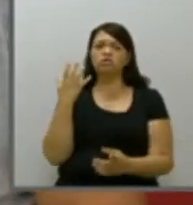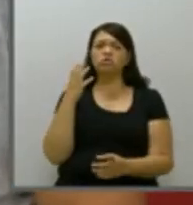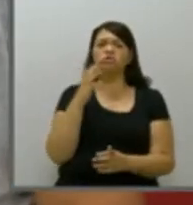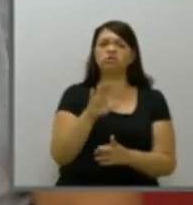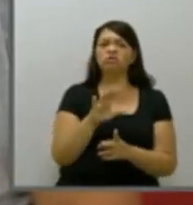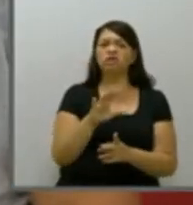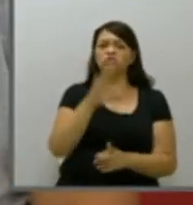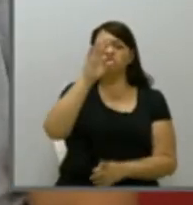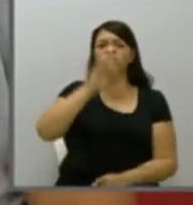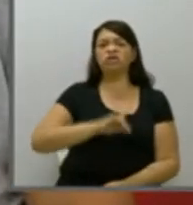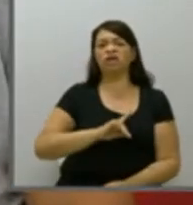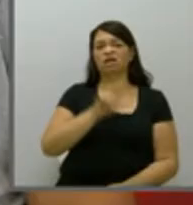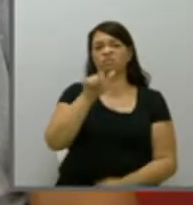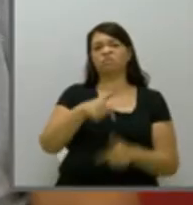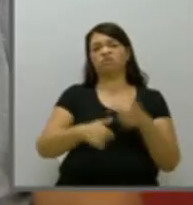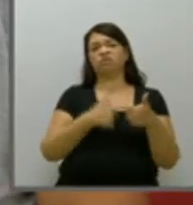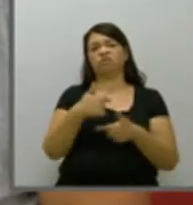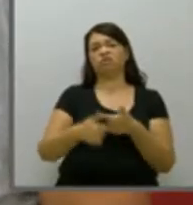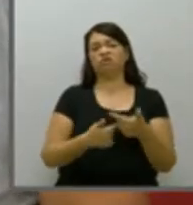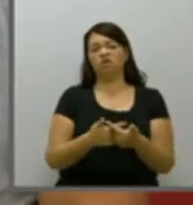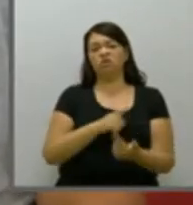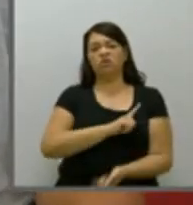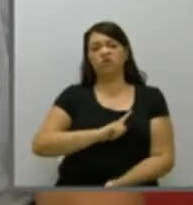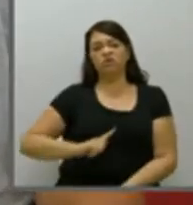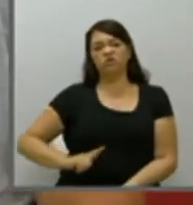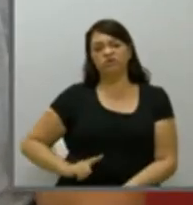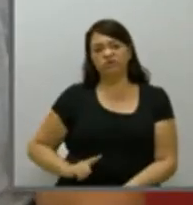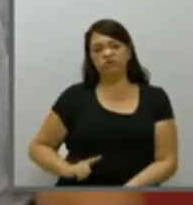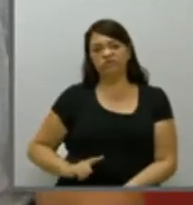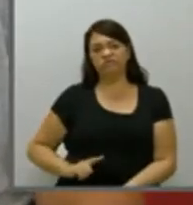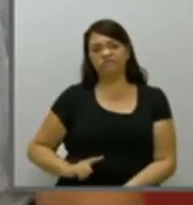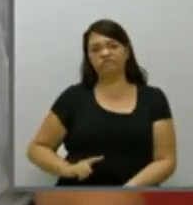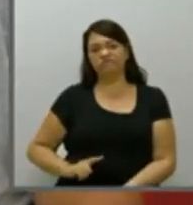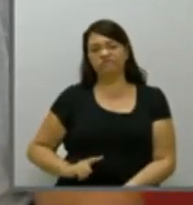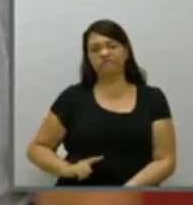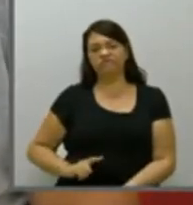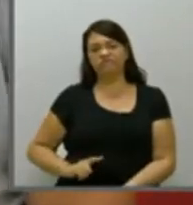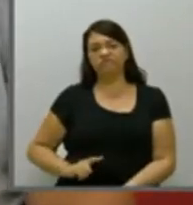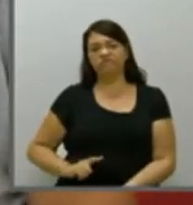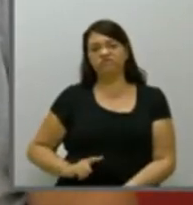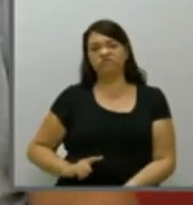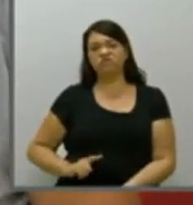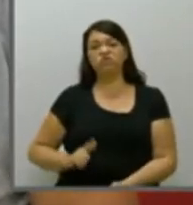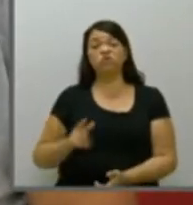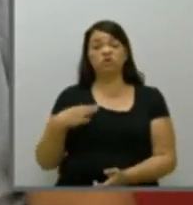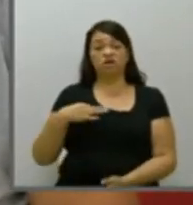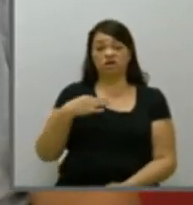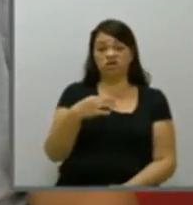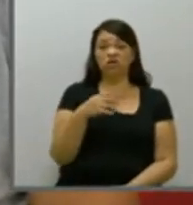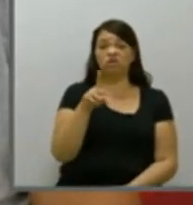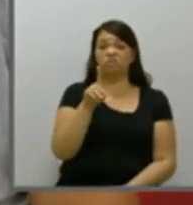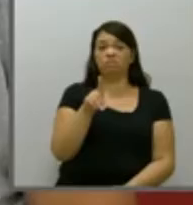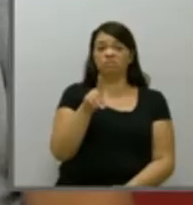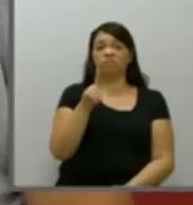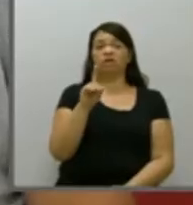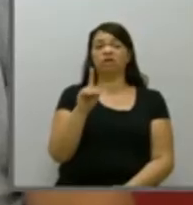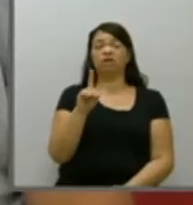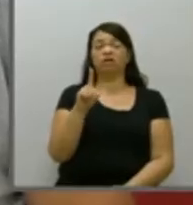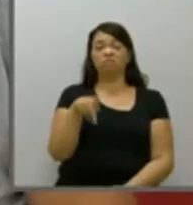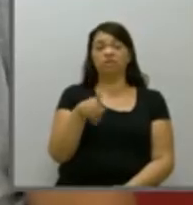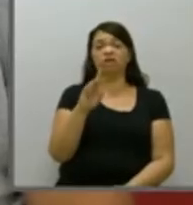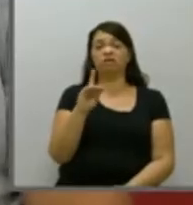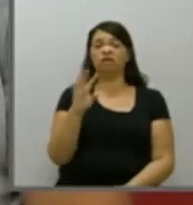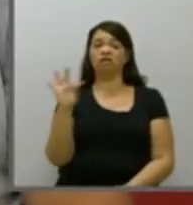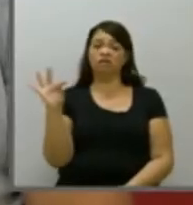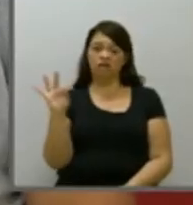trabalhadores. Inclusive, um governo que a própria... o candidato anterior do PDT, o Bordinhão, que era